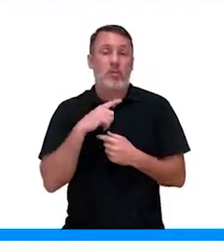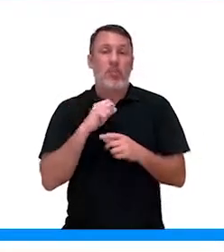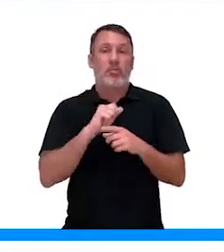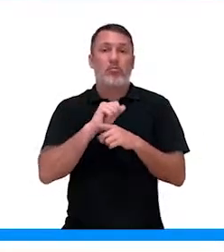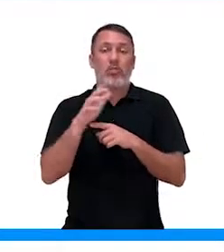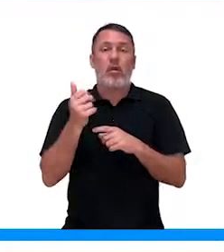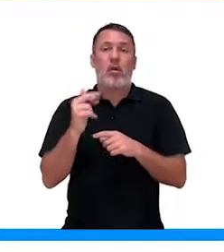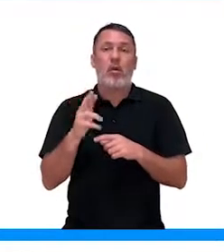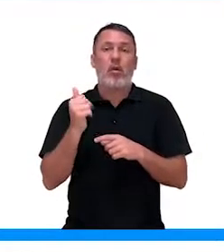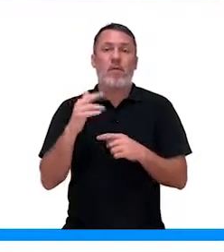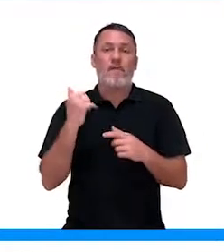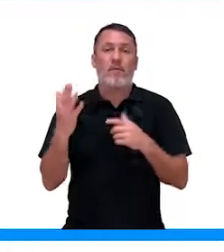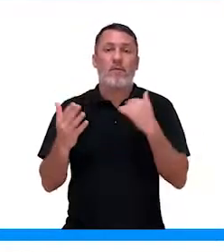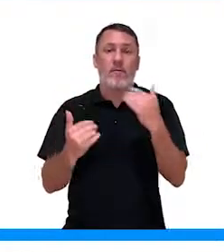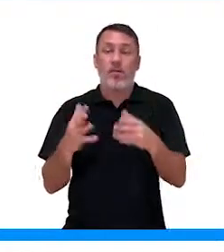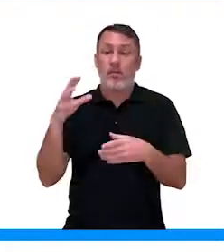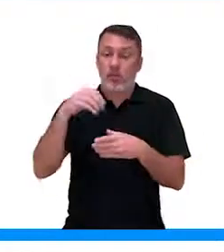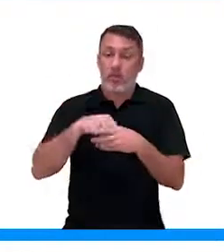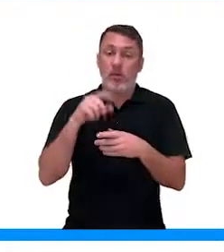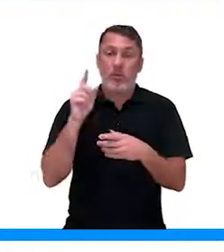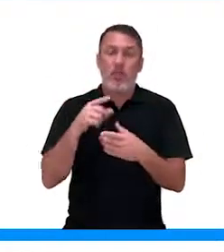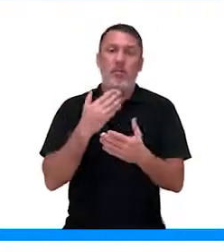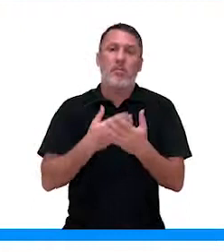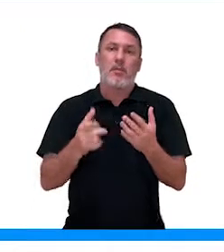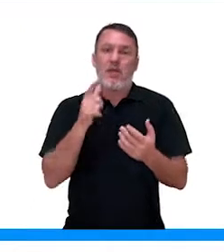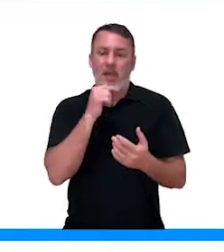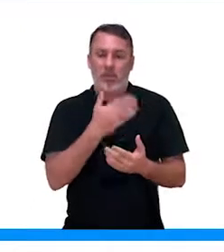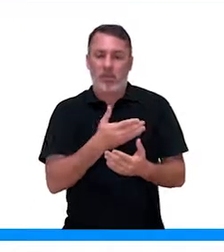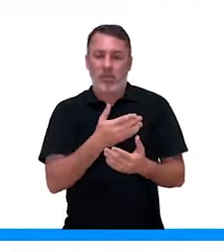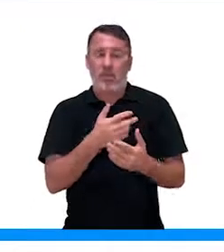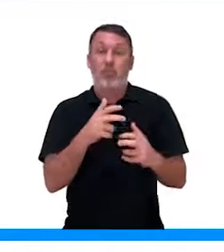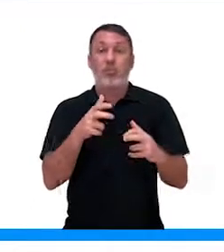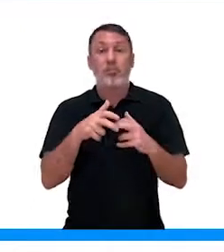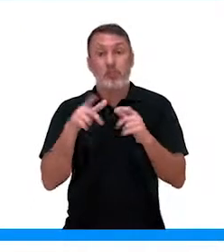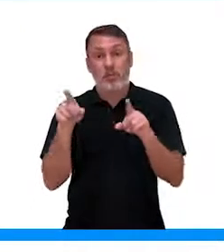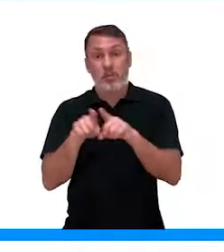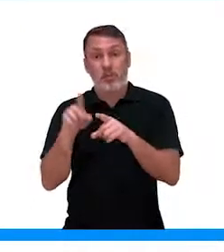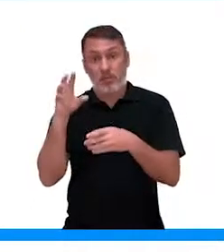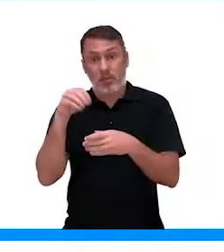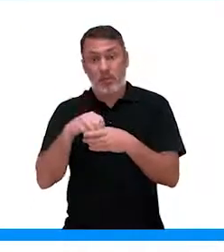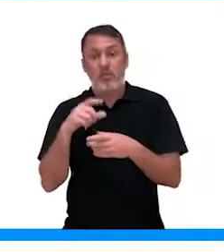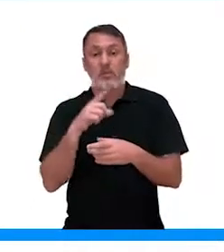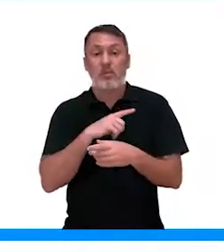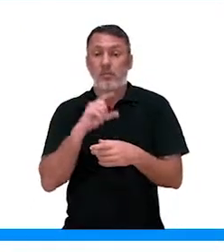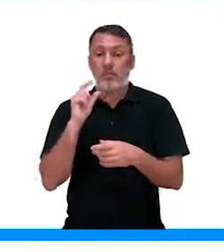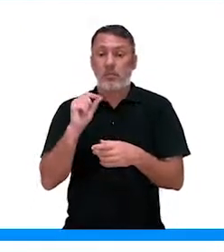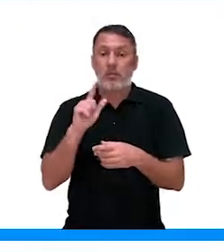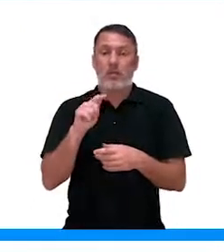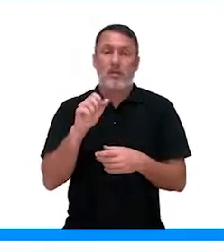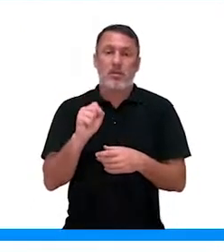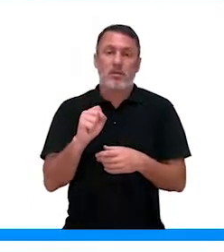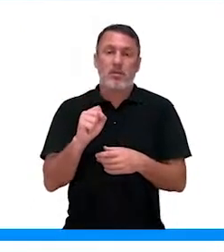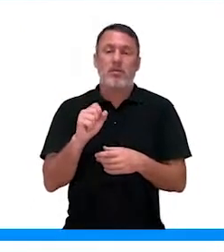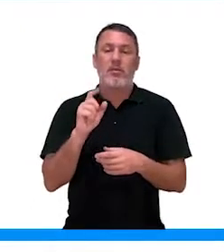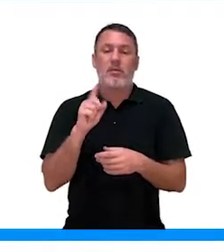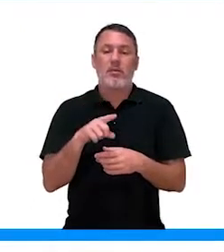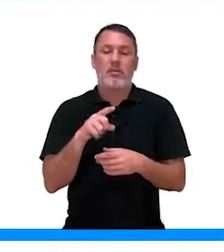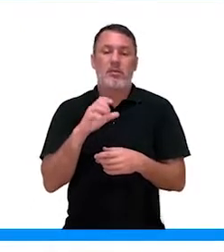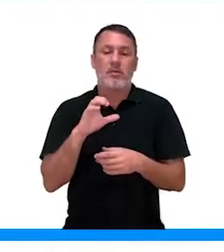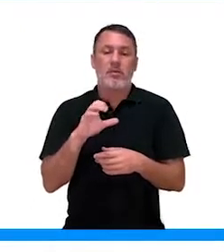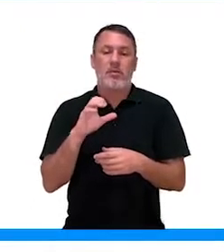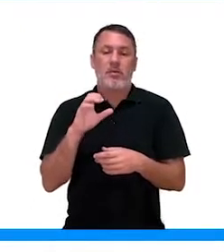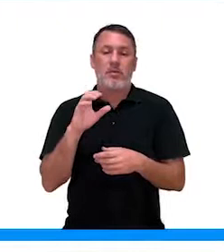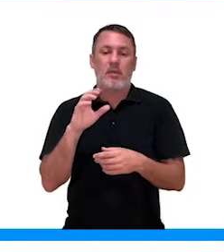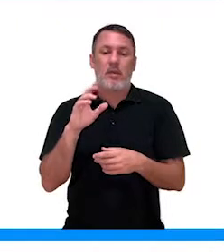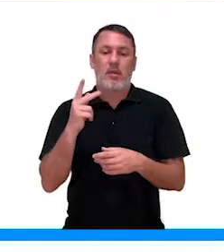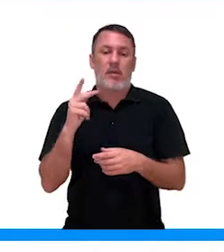a transpiração. Então, é através dele que a planta perde água. E é através dele também que entra gás carbônico pra